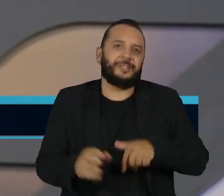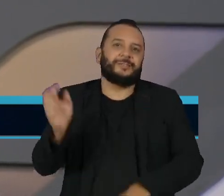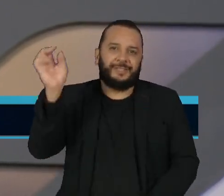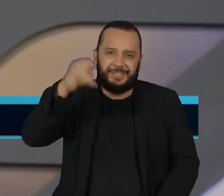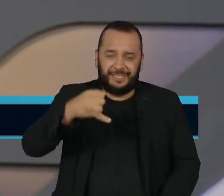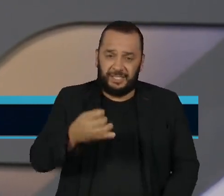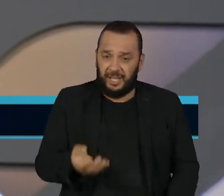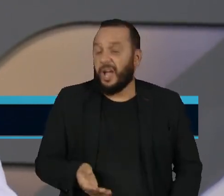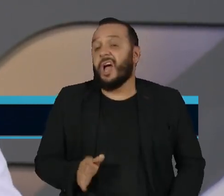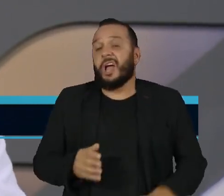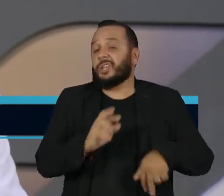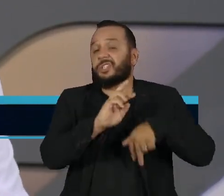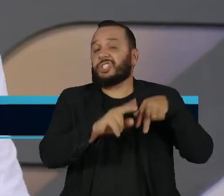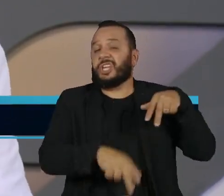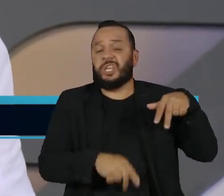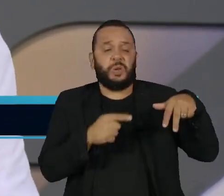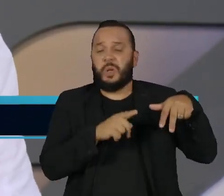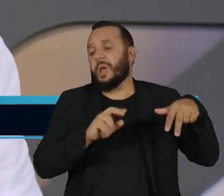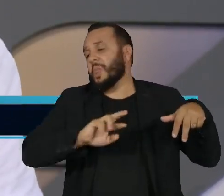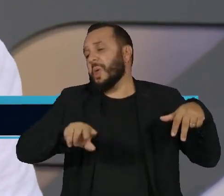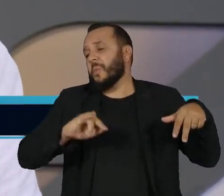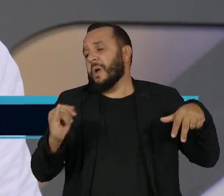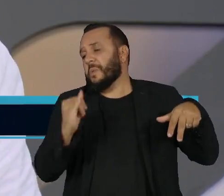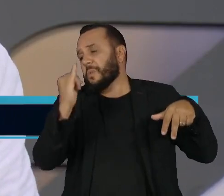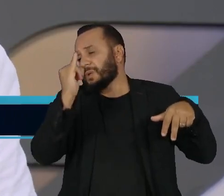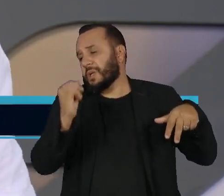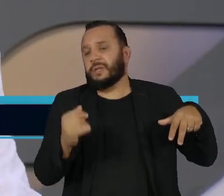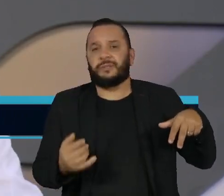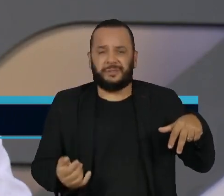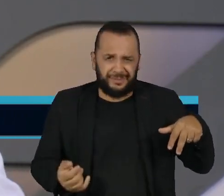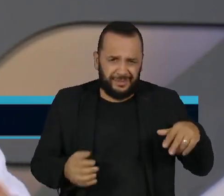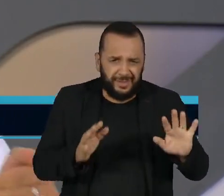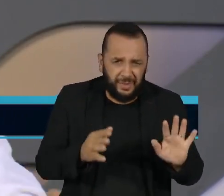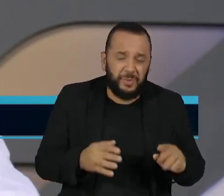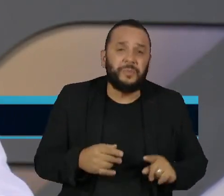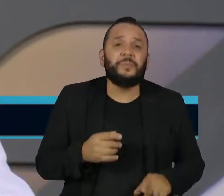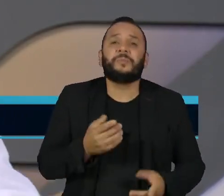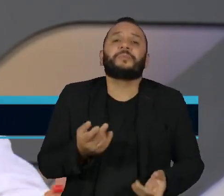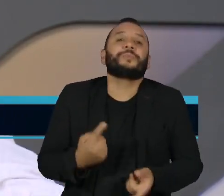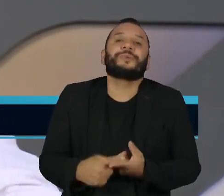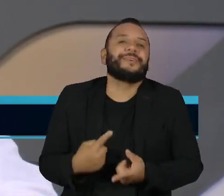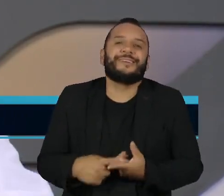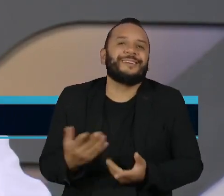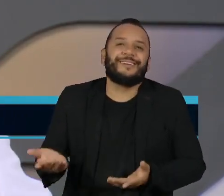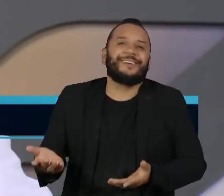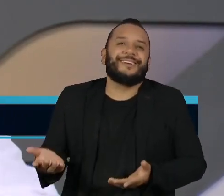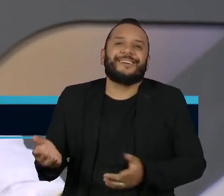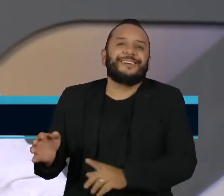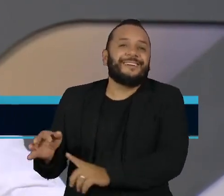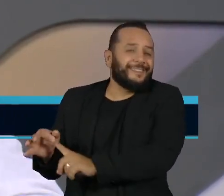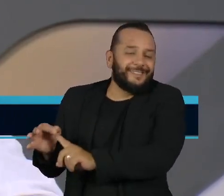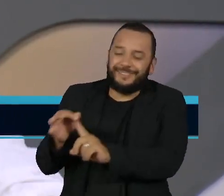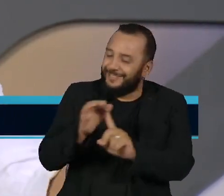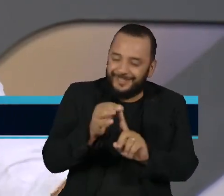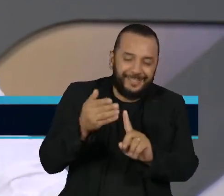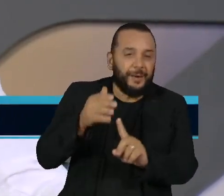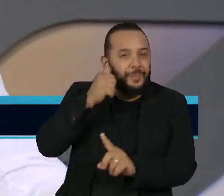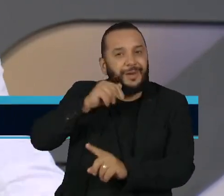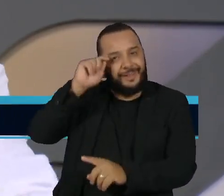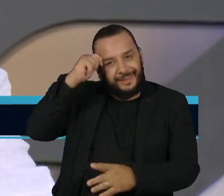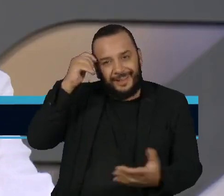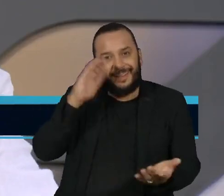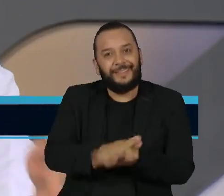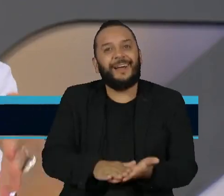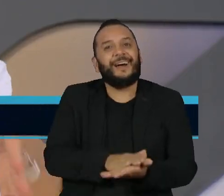não importa, presidente, então por que interdição a indicar mulheres, mulheres negras, a posições de